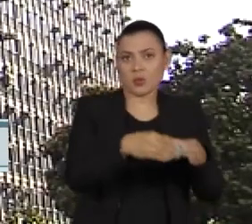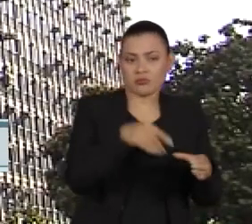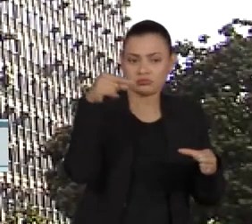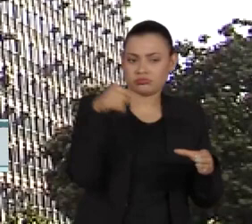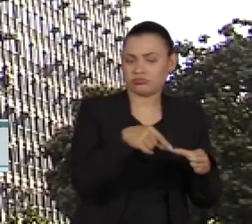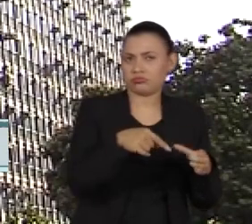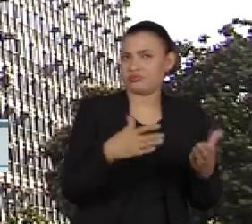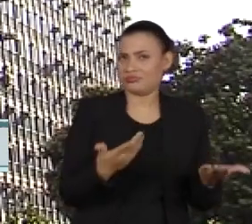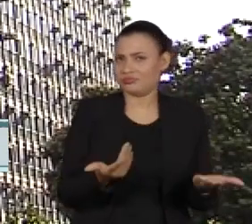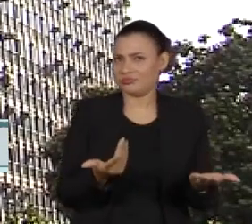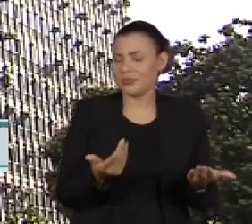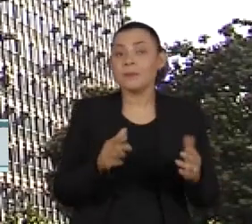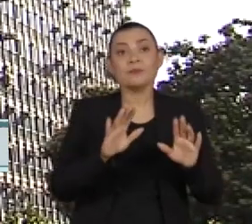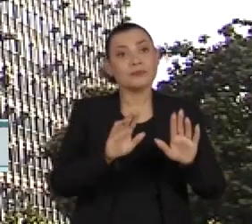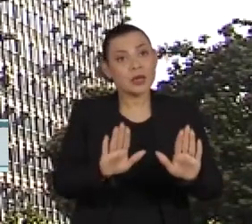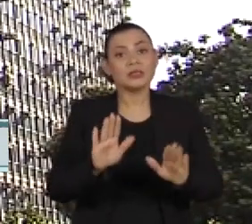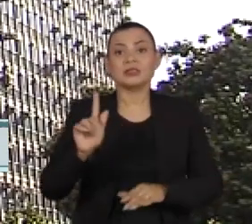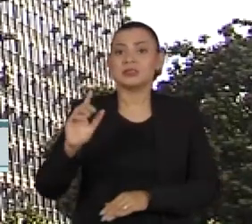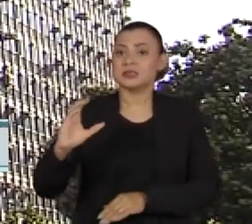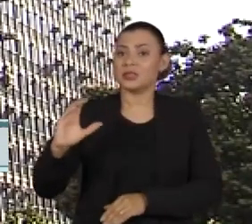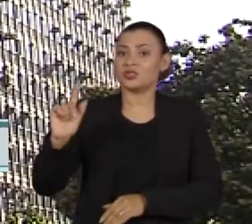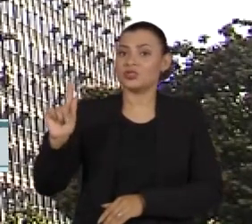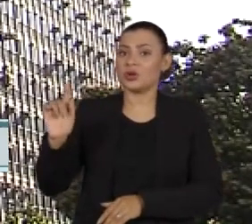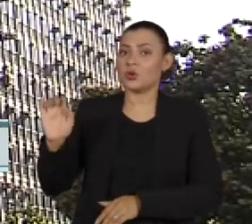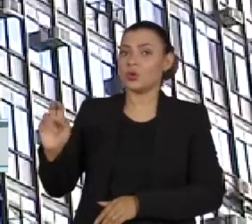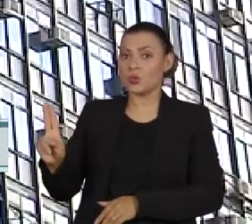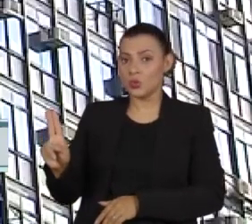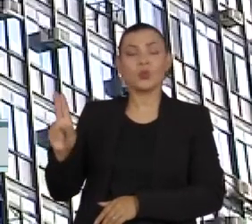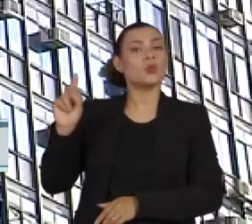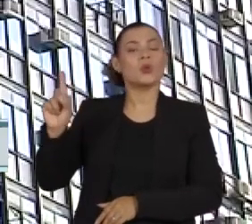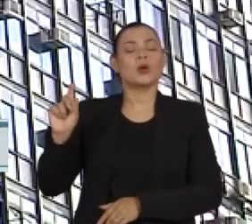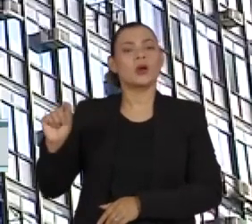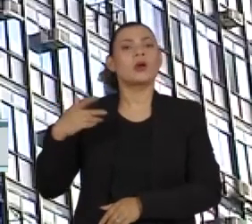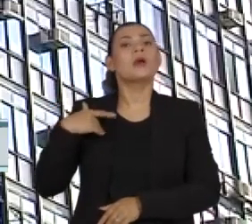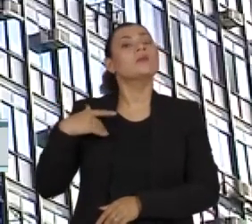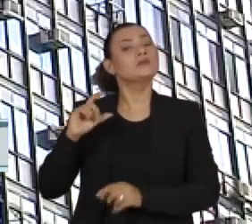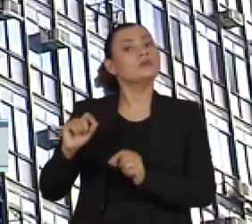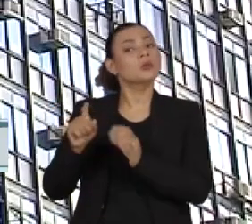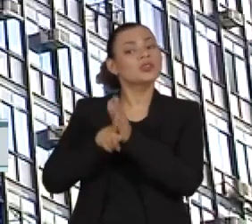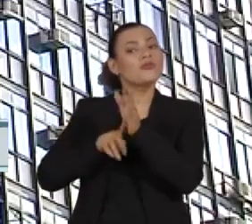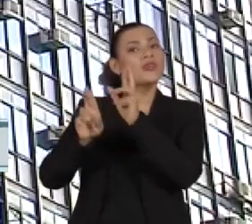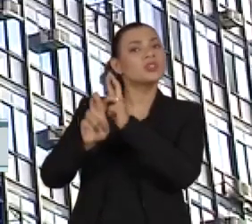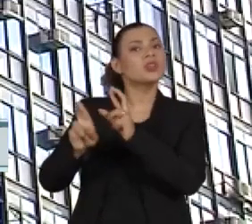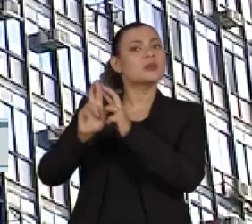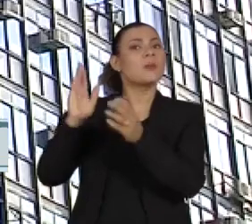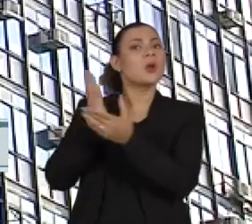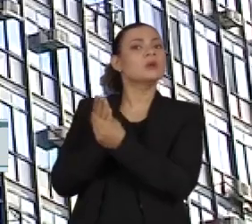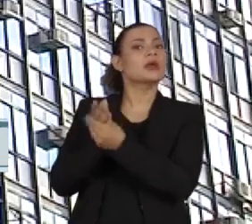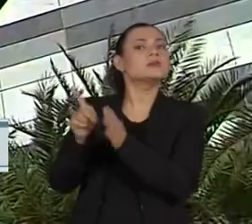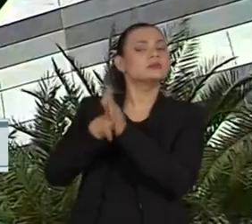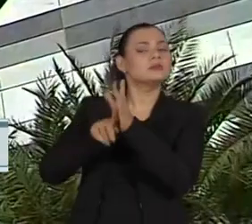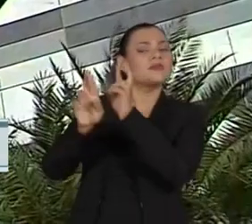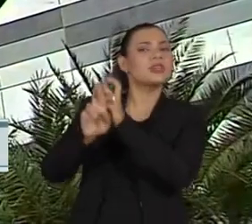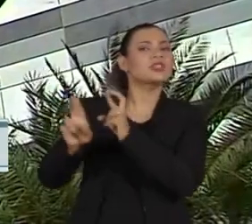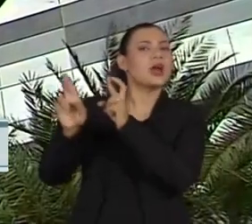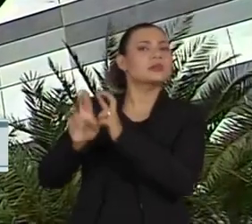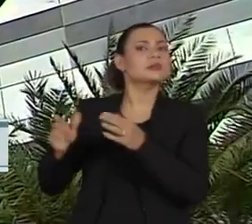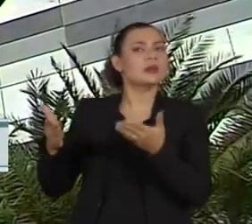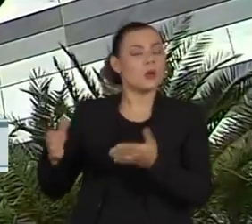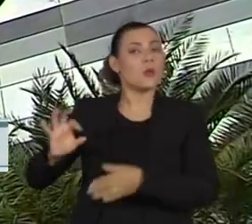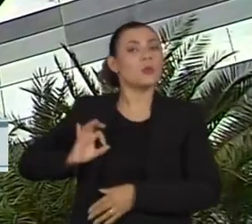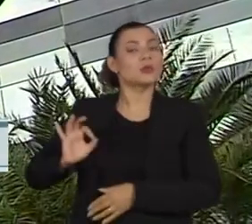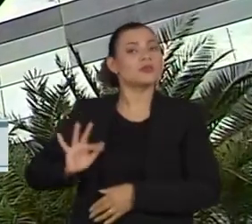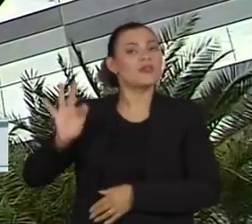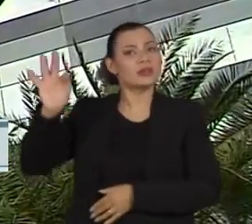O procedimento da CGU não tem caráter punitivo e pode levar à instauração de um processo disciplinar. Na Polícia